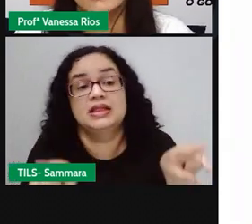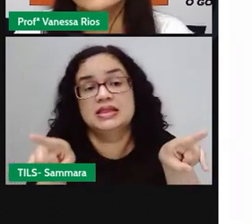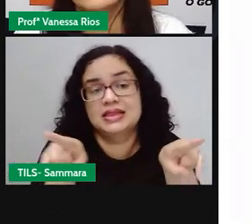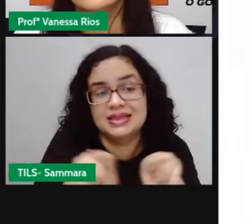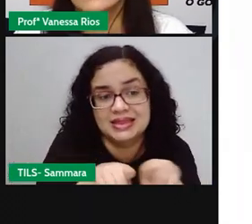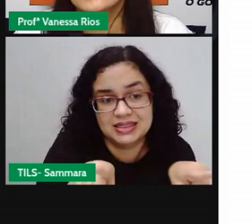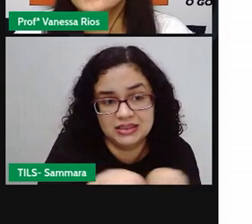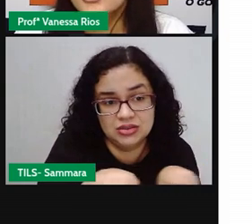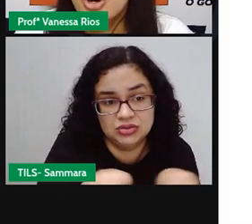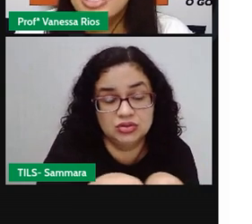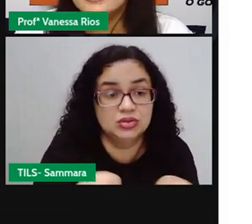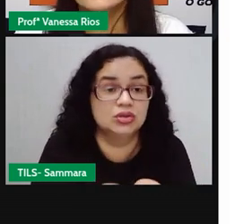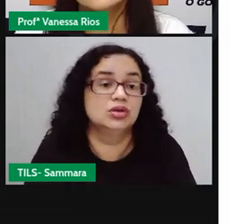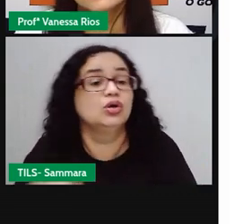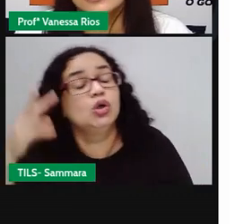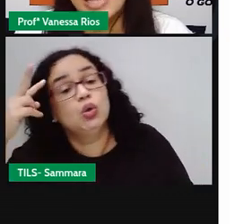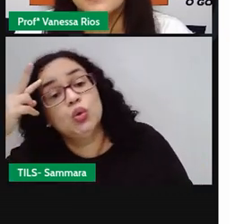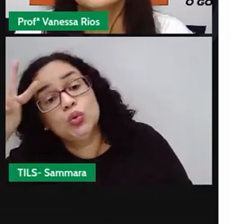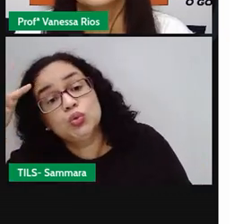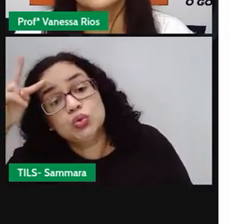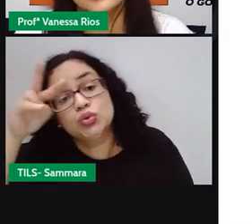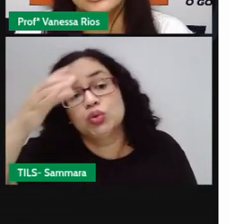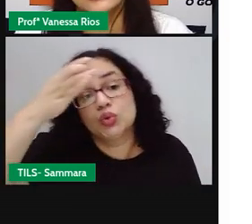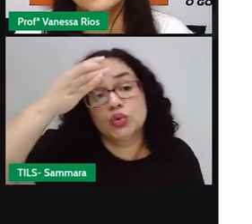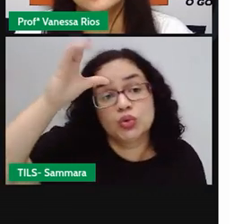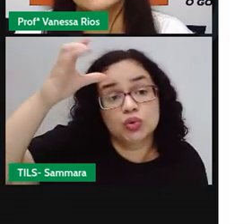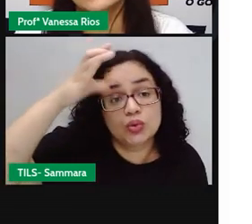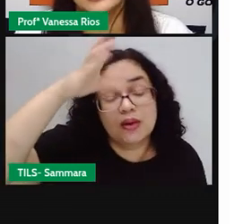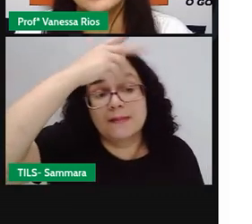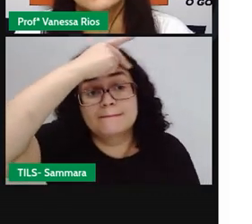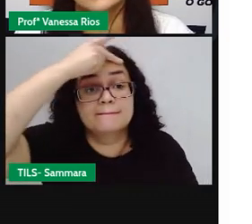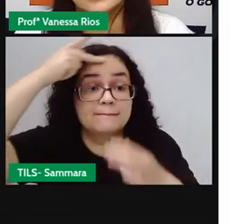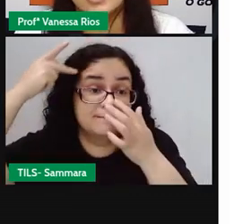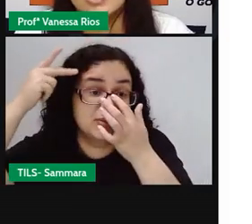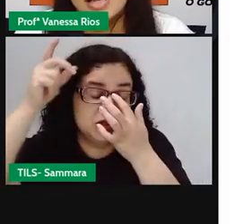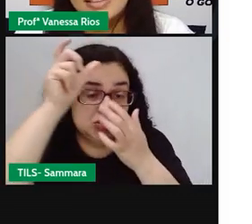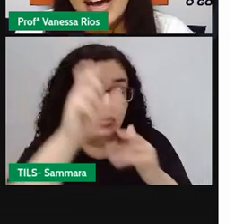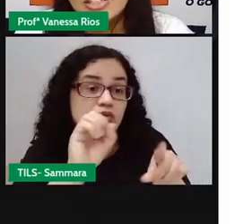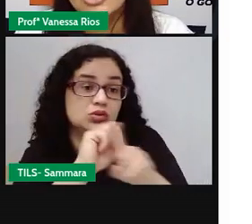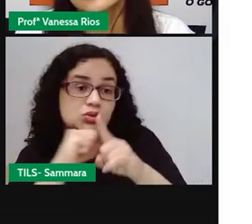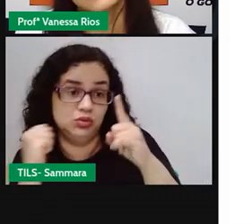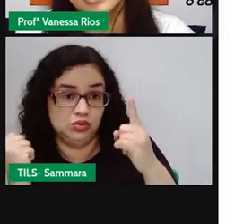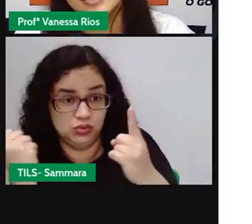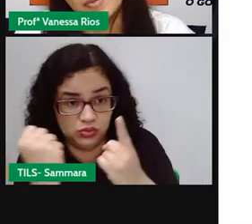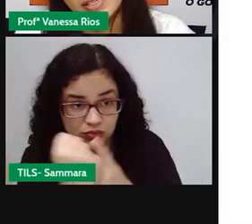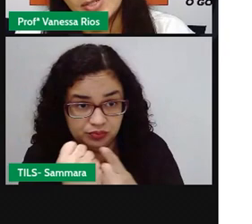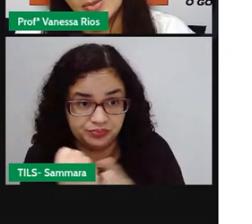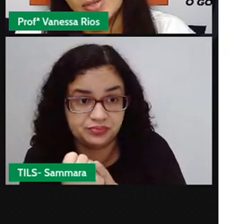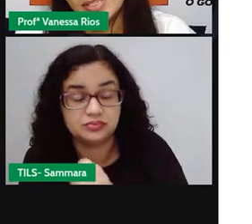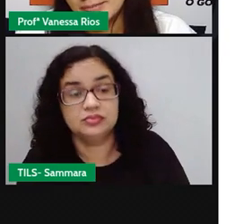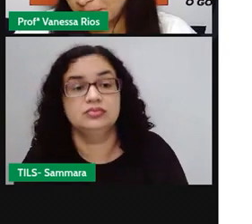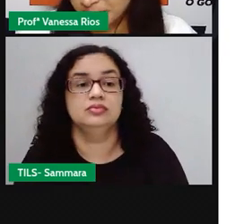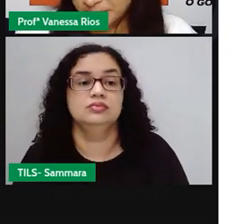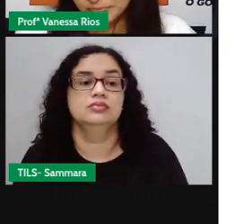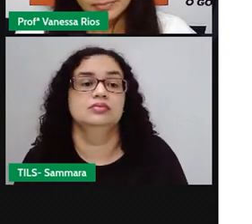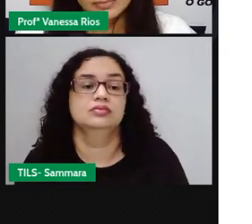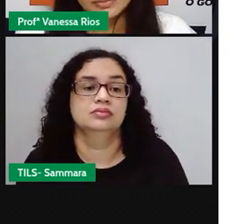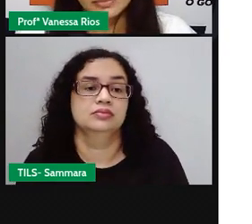da construção histórica e cultural dos indivíduos, né? da sociedade, das pessoas.